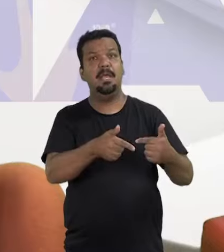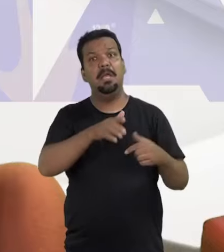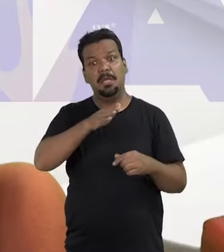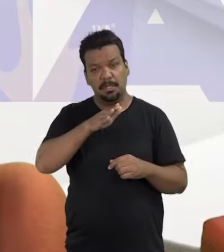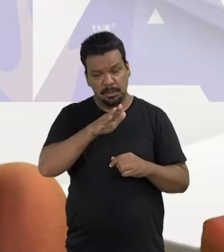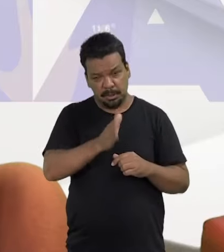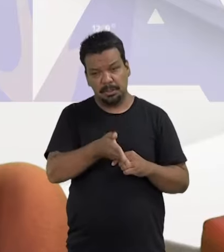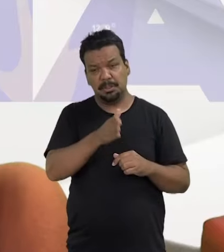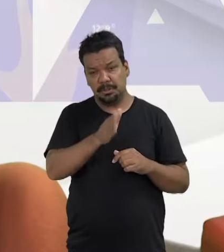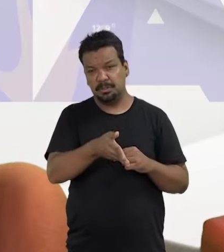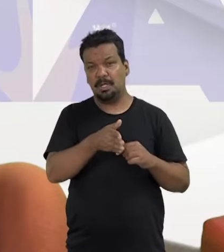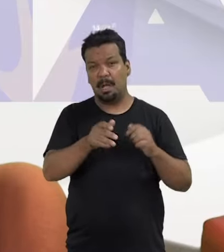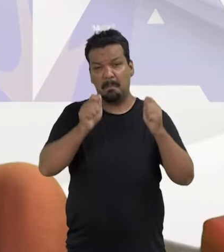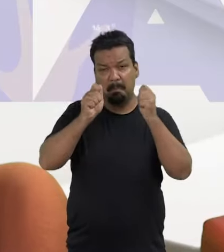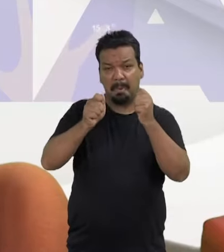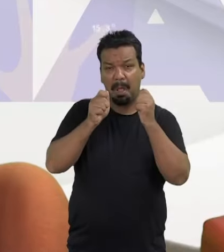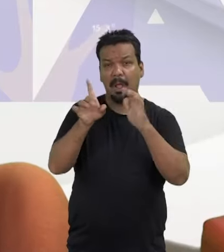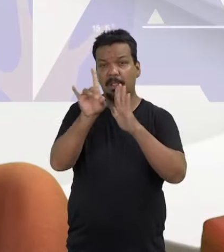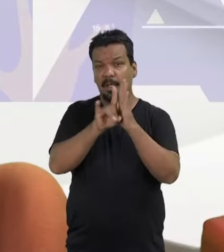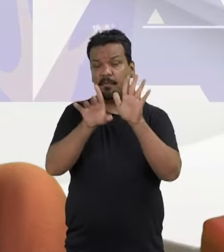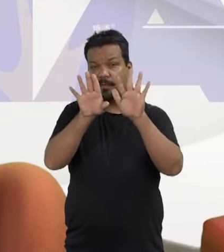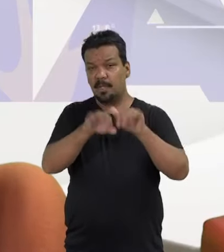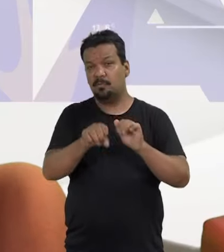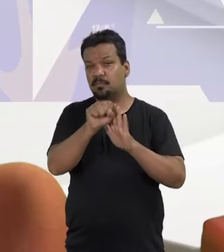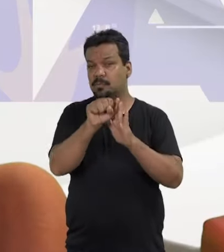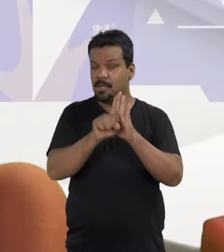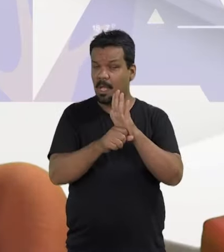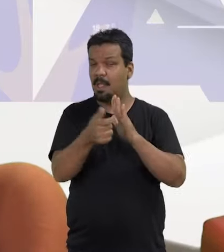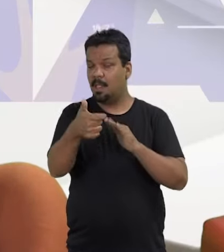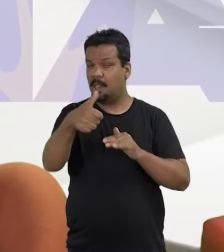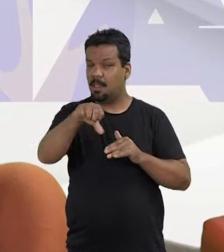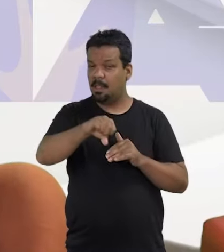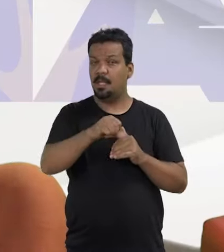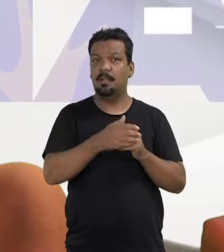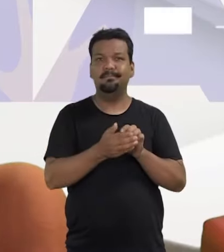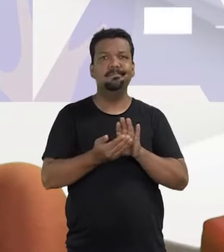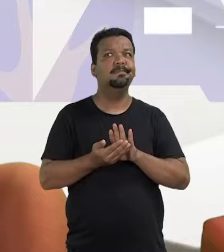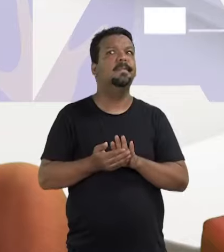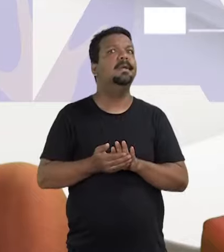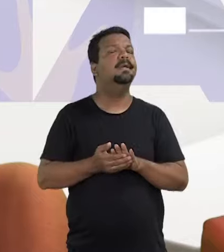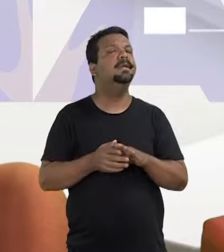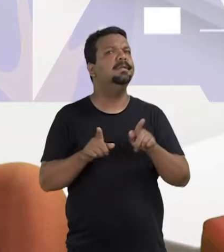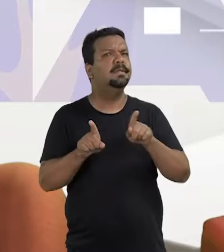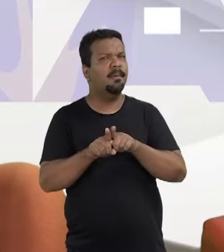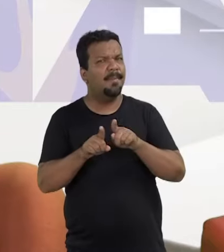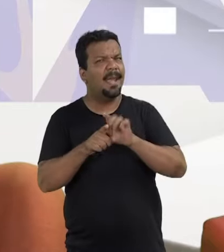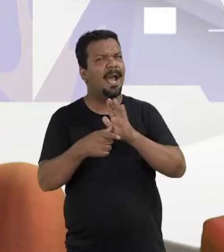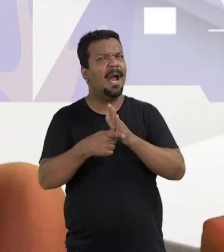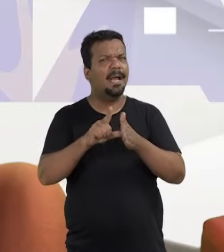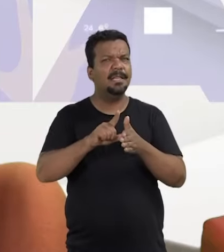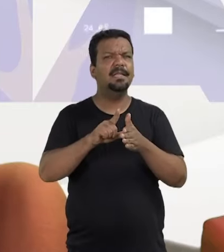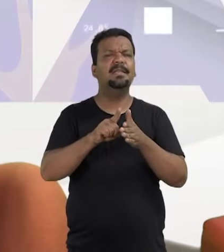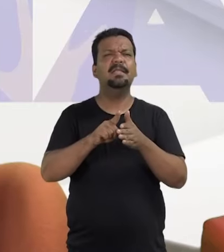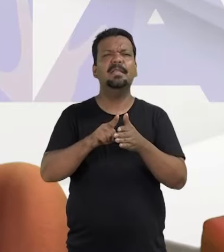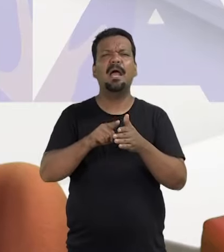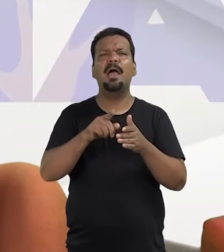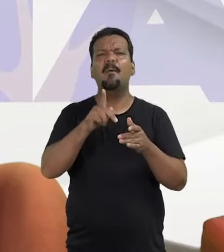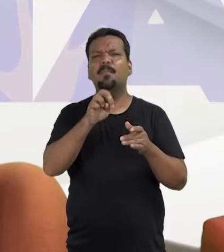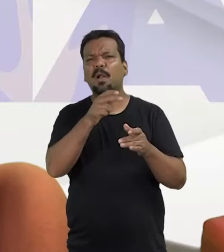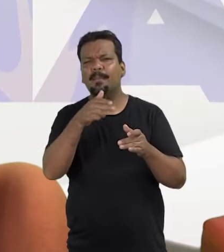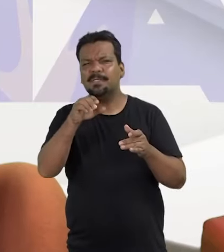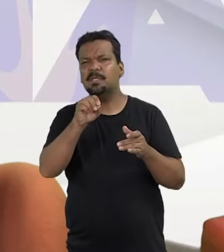movimentos feministas, que já reivindicavam o direito no final do século XIX, antes mesmo da